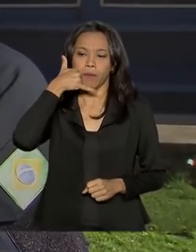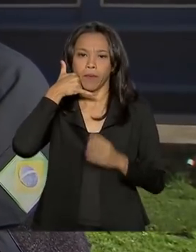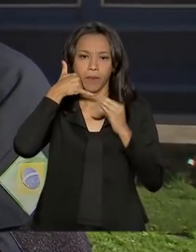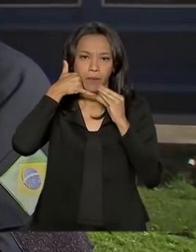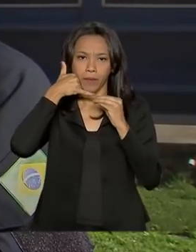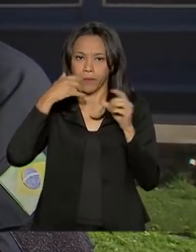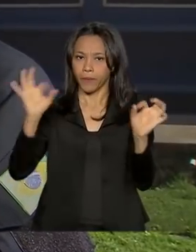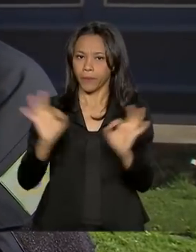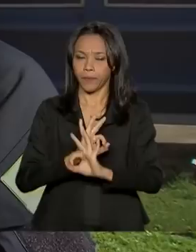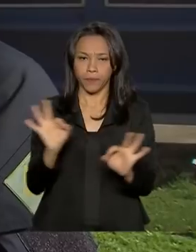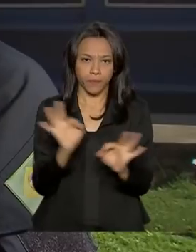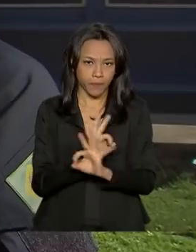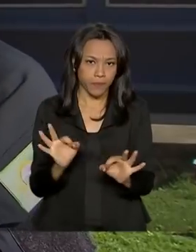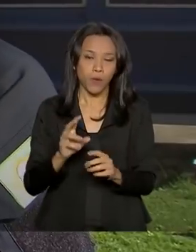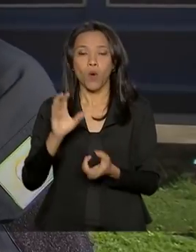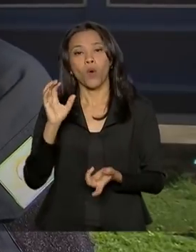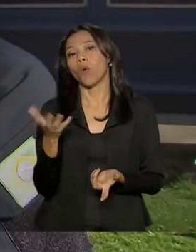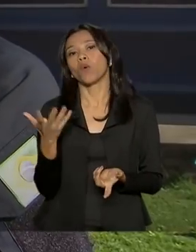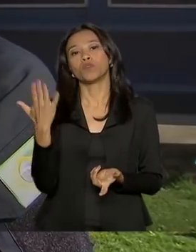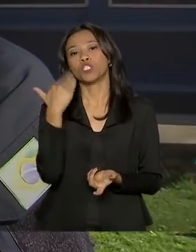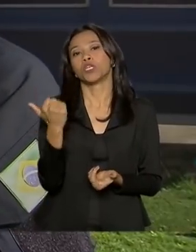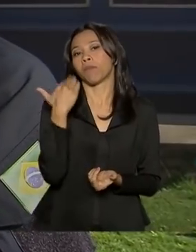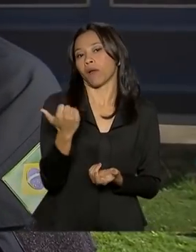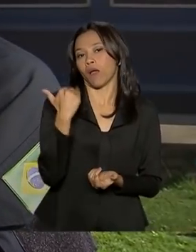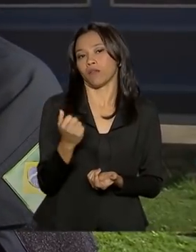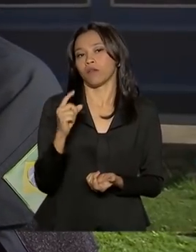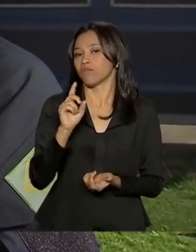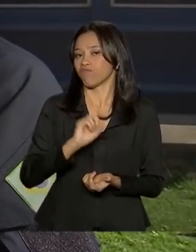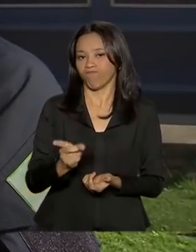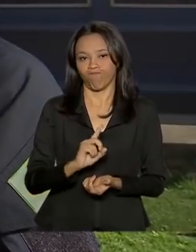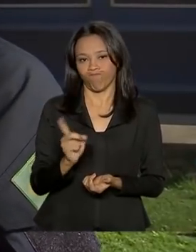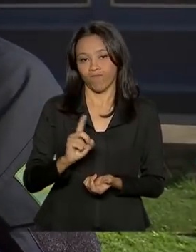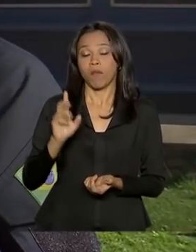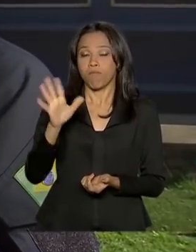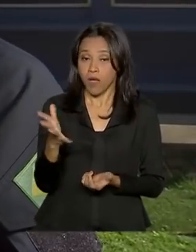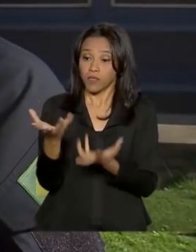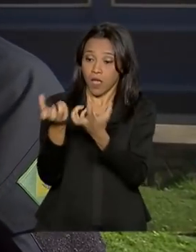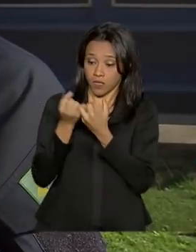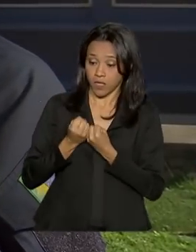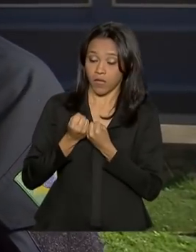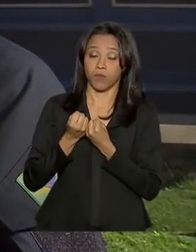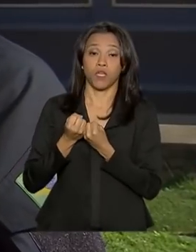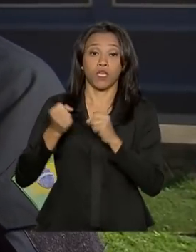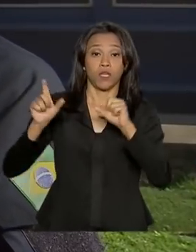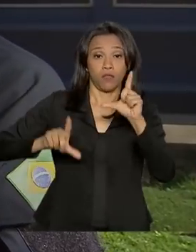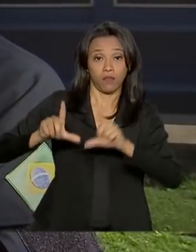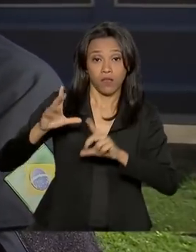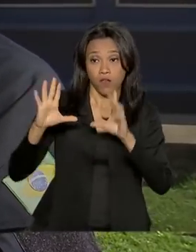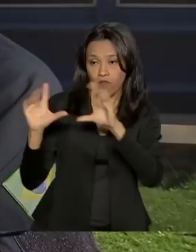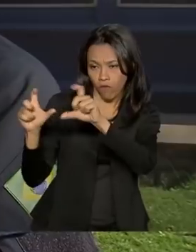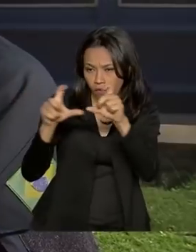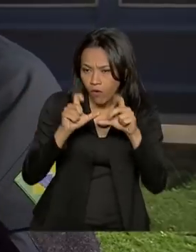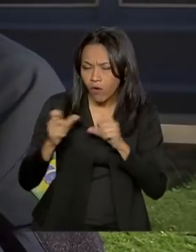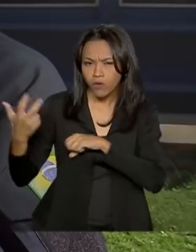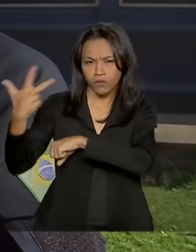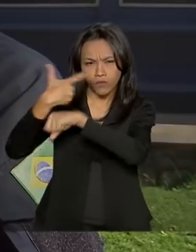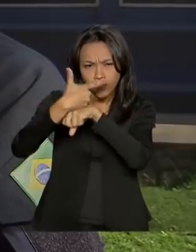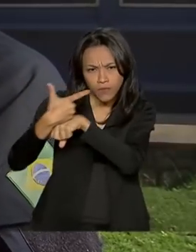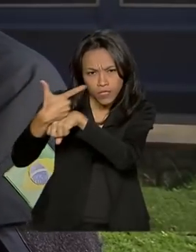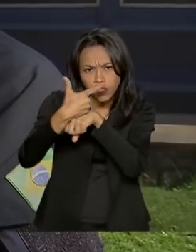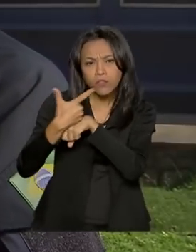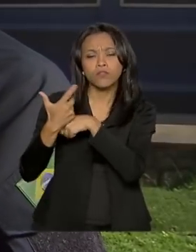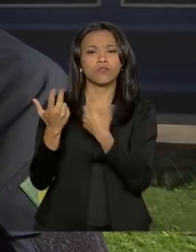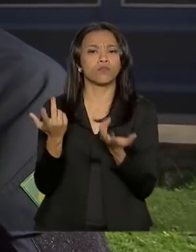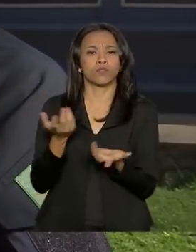nem chamadas de áudio ou vídeo pelo WhatsApp. Mas ele recebe vídeos, áudios e imagens com informações